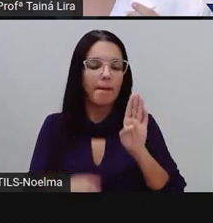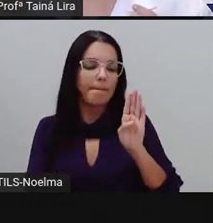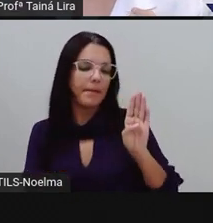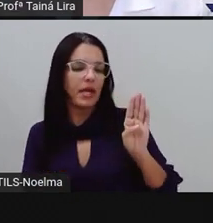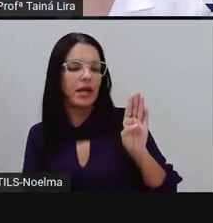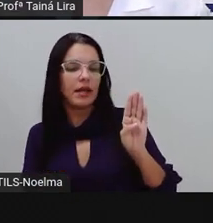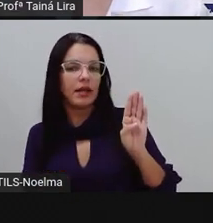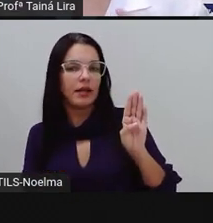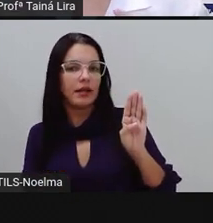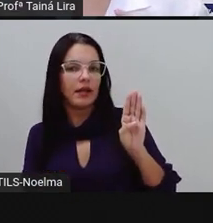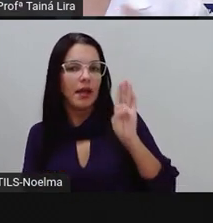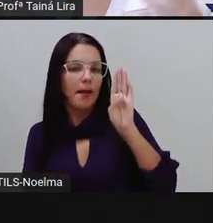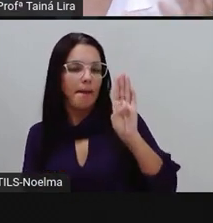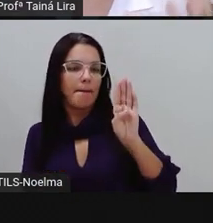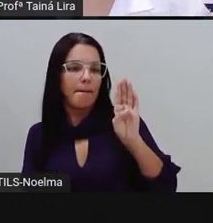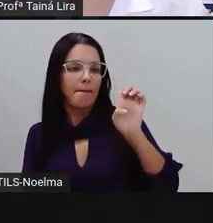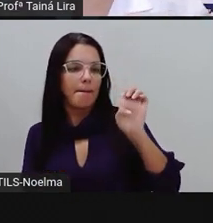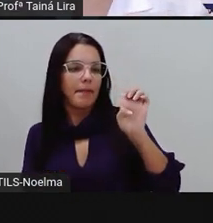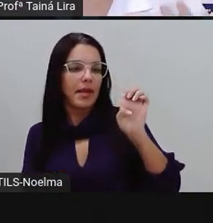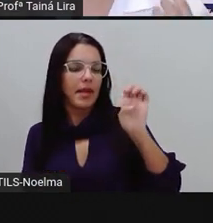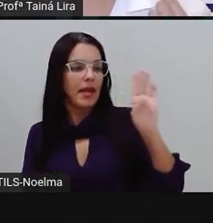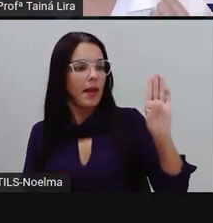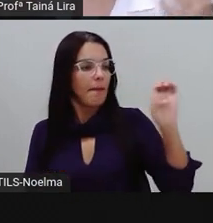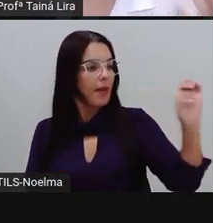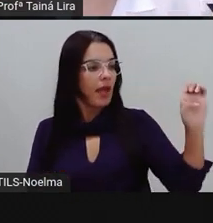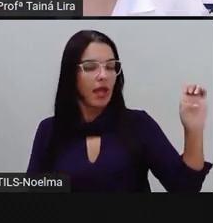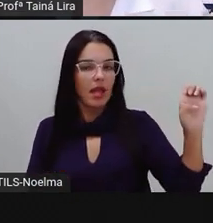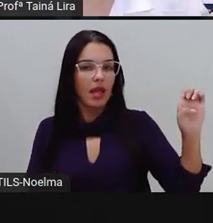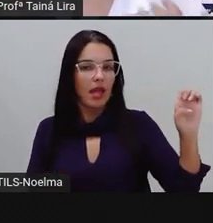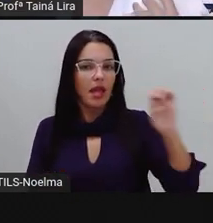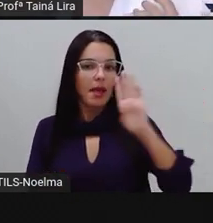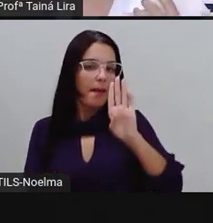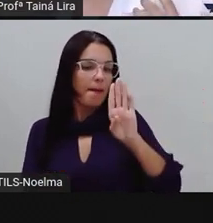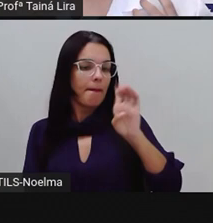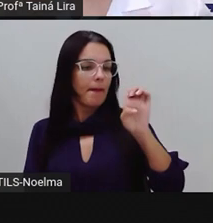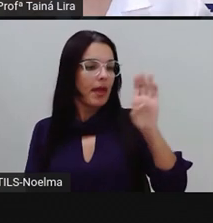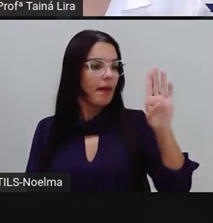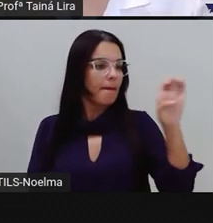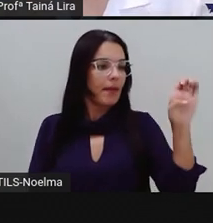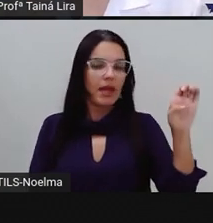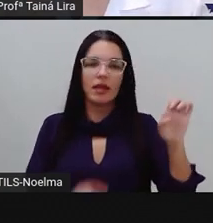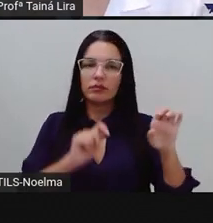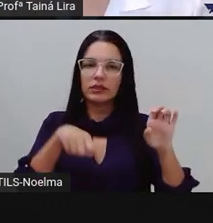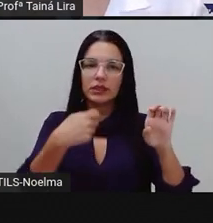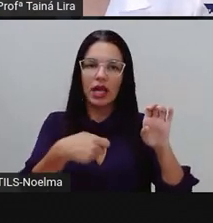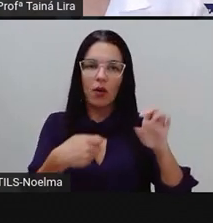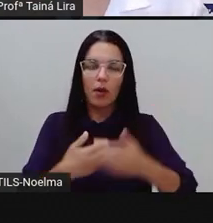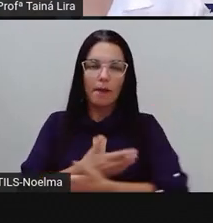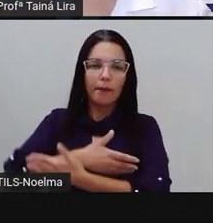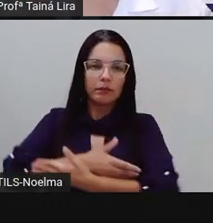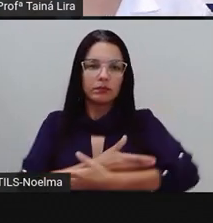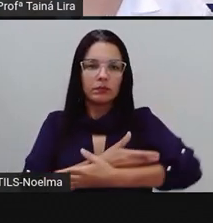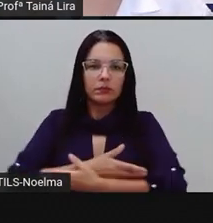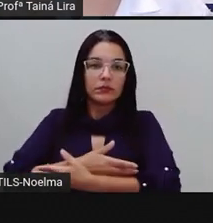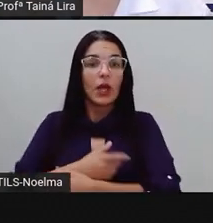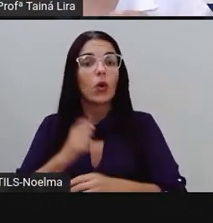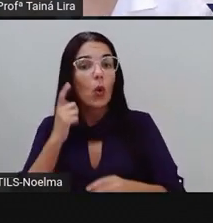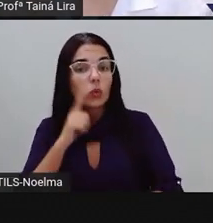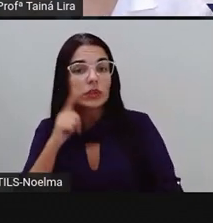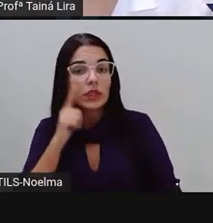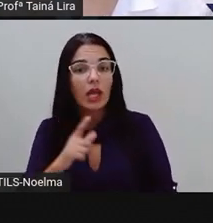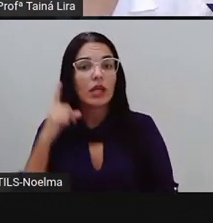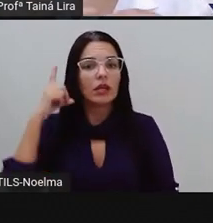eu botar um E e formar aí a palavra bebê. Bebê. Então, eu consigo perceber aí o som do B.